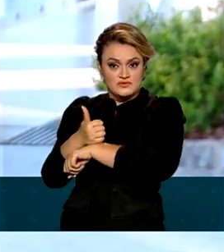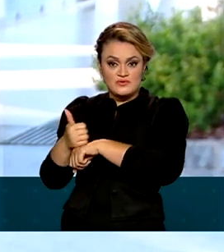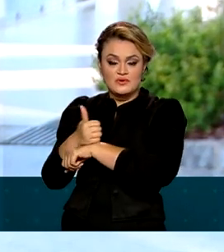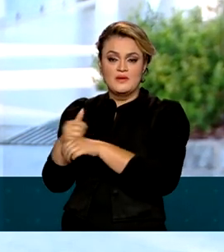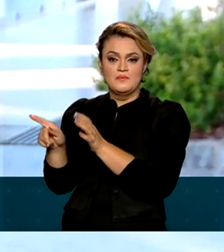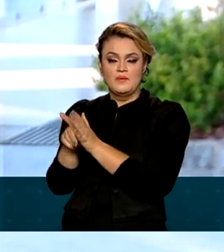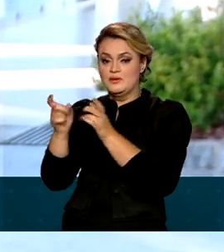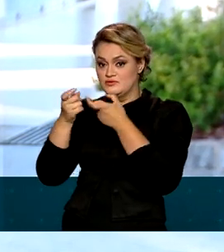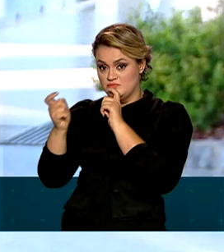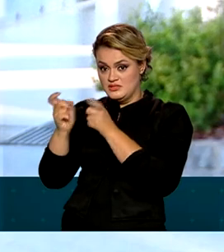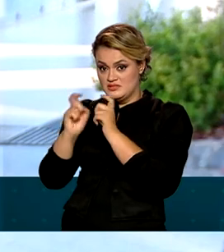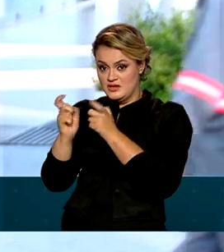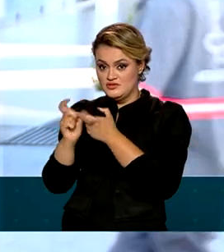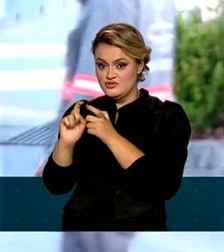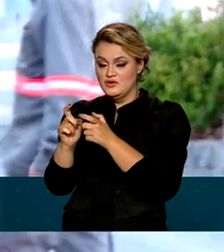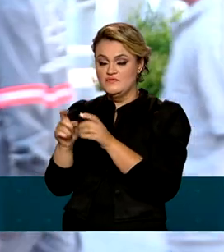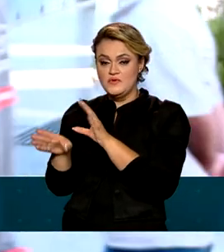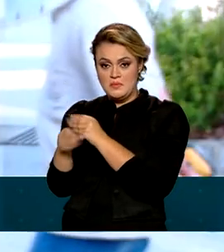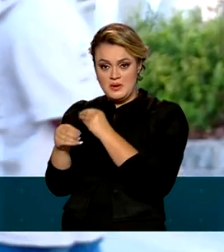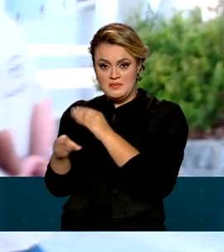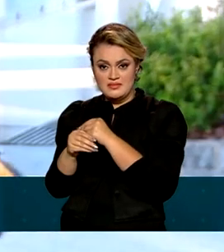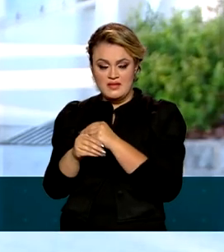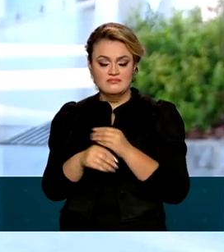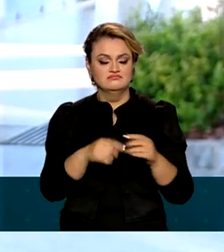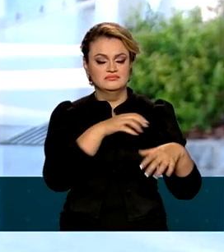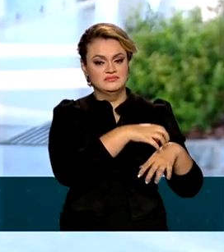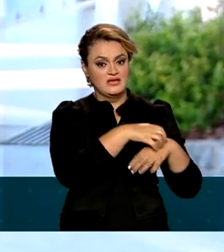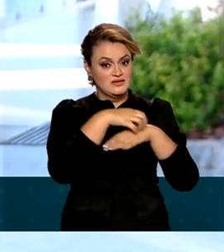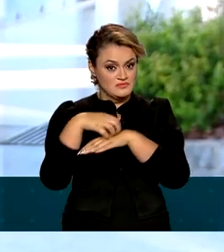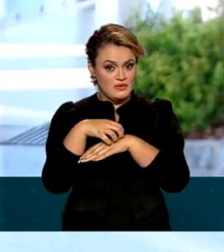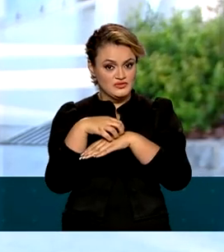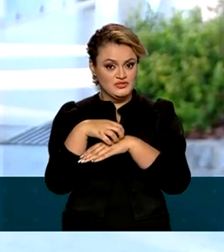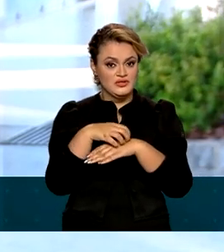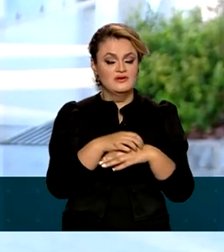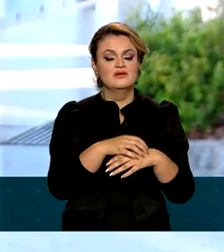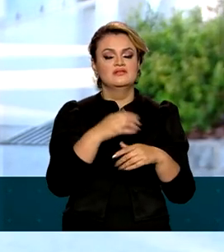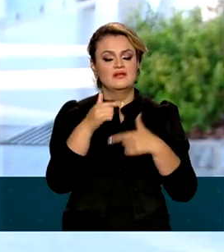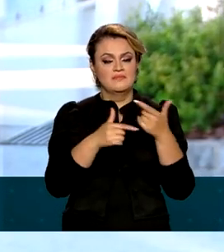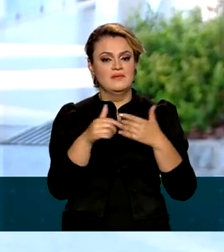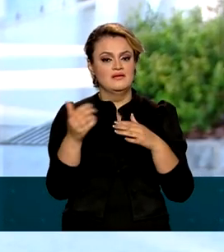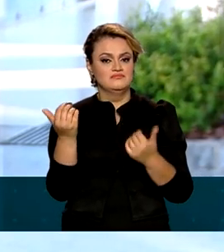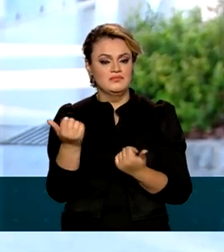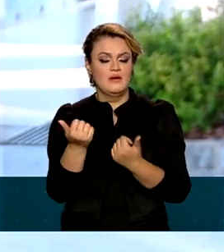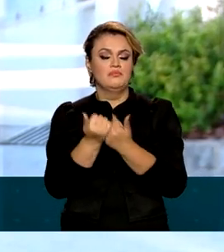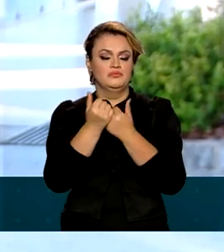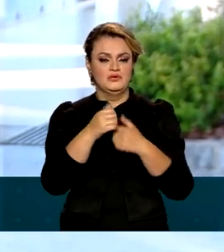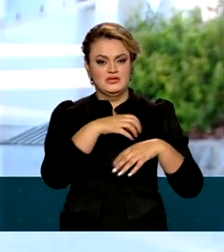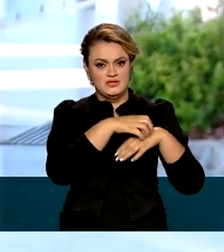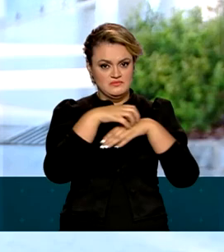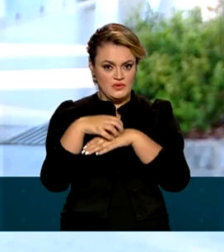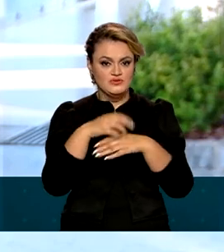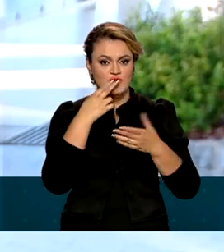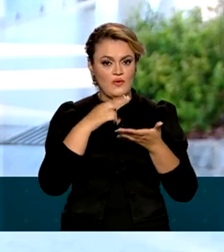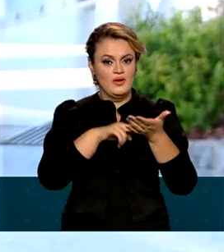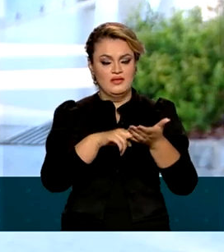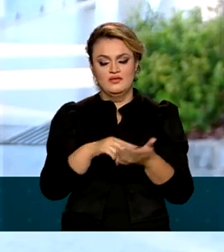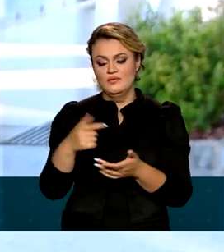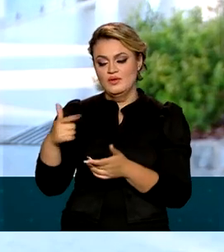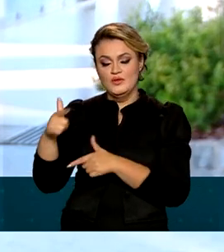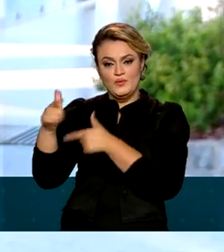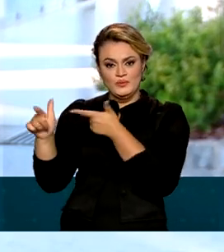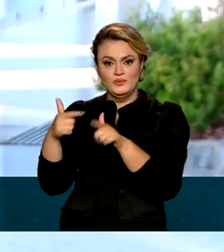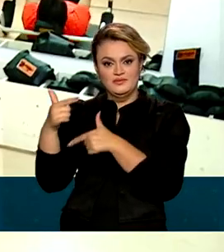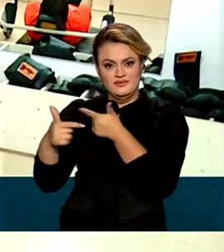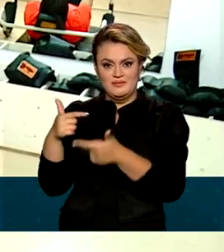administrativos e complementares, transportes, serviços auxiliares aos transportes e correio e outros